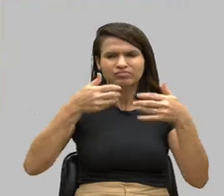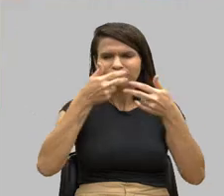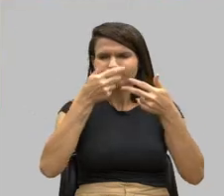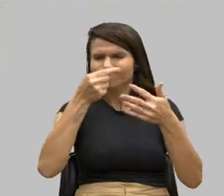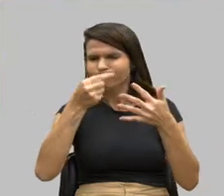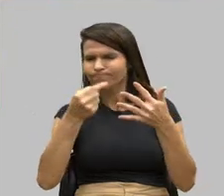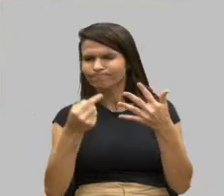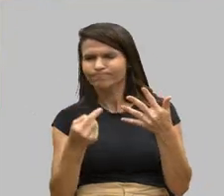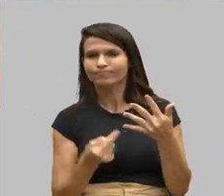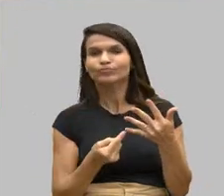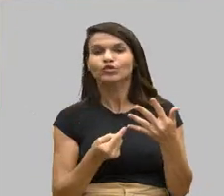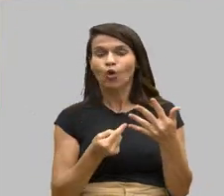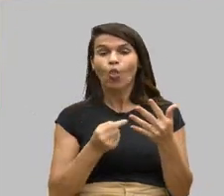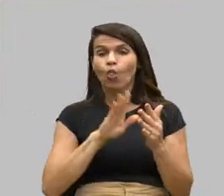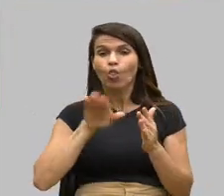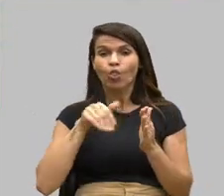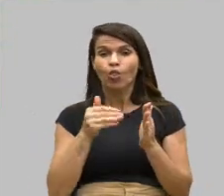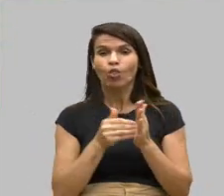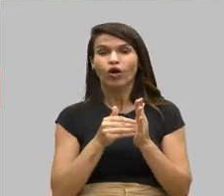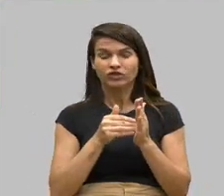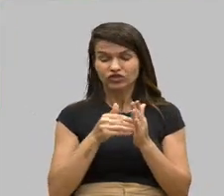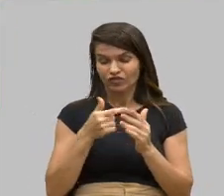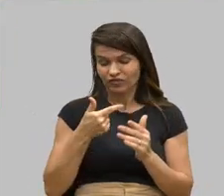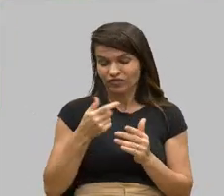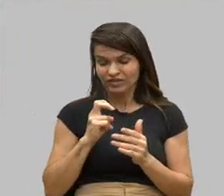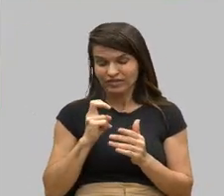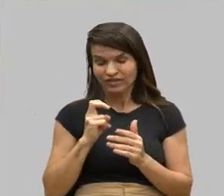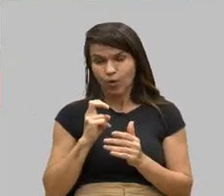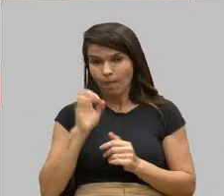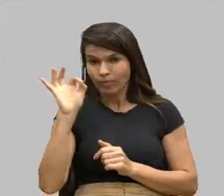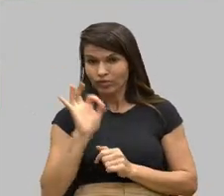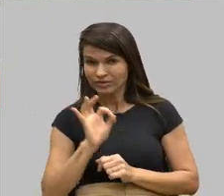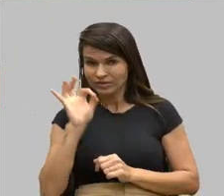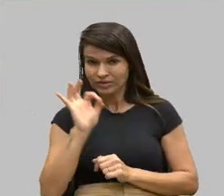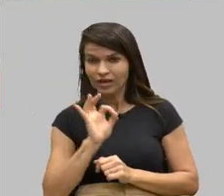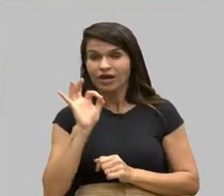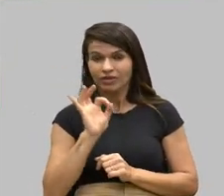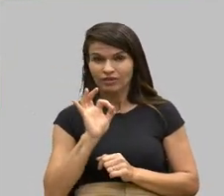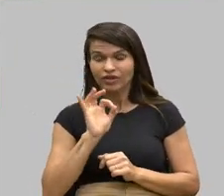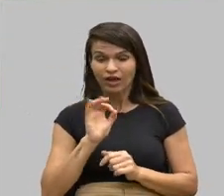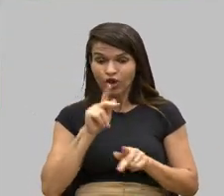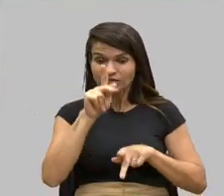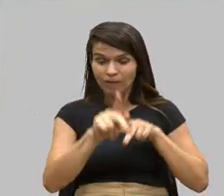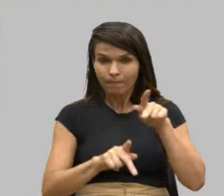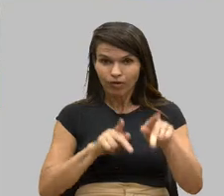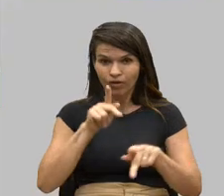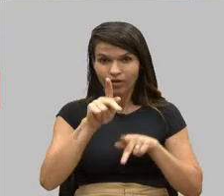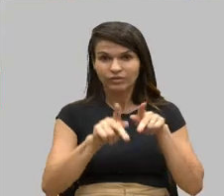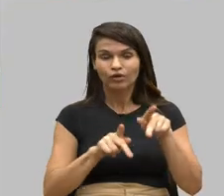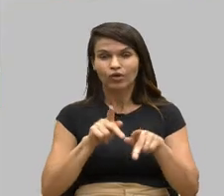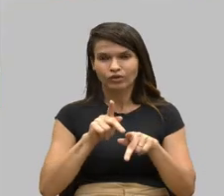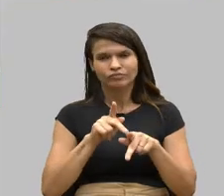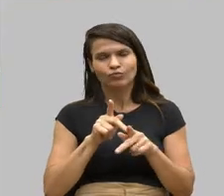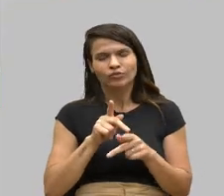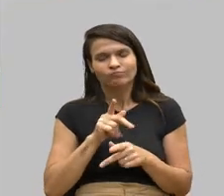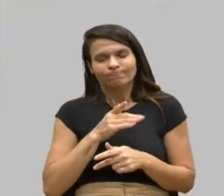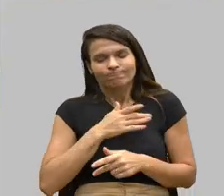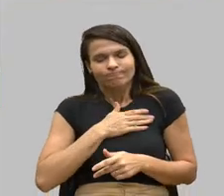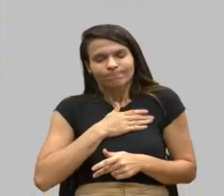tudo que esse nosso 25% da nossa população, do nosso querido Brasil,